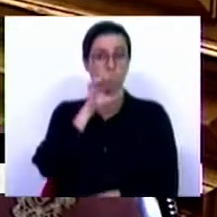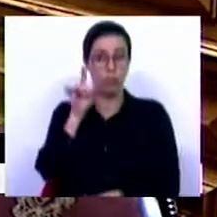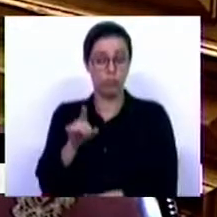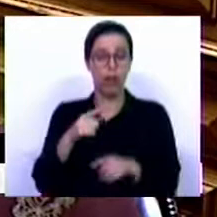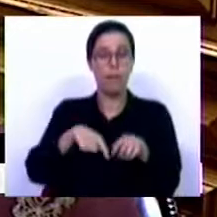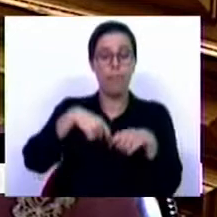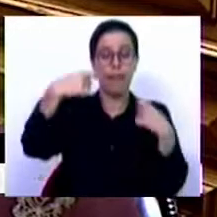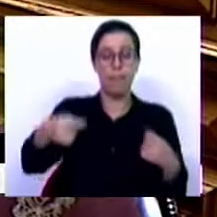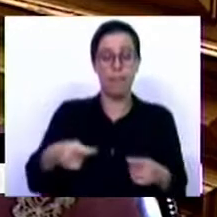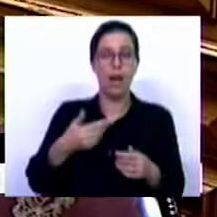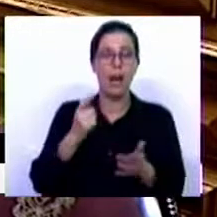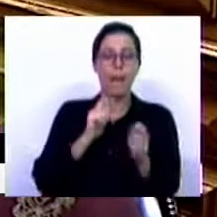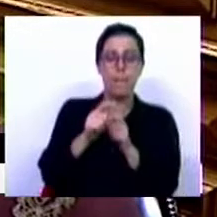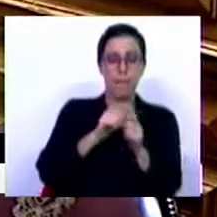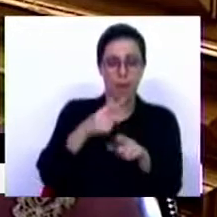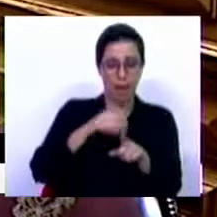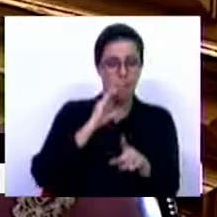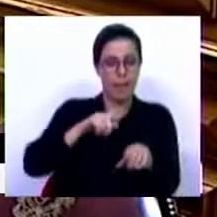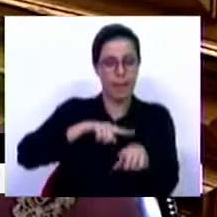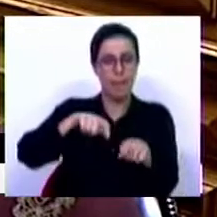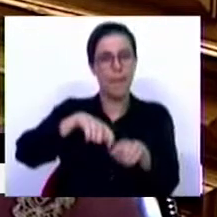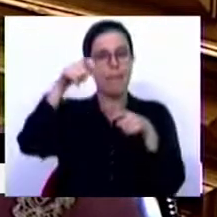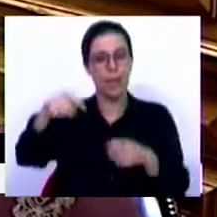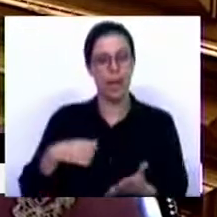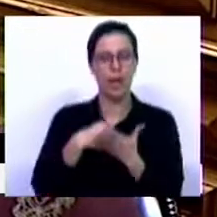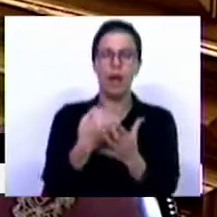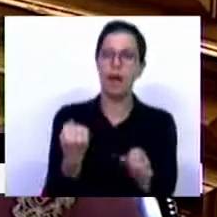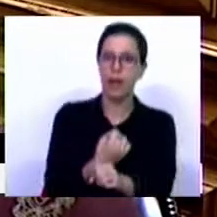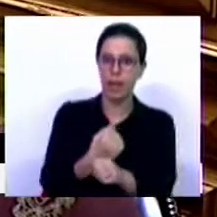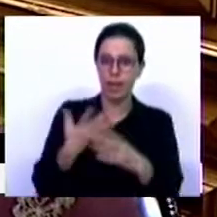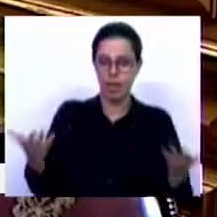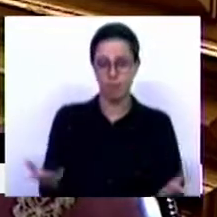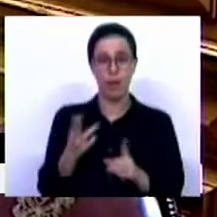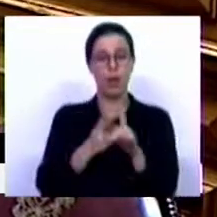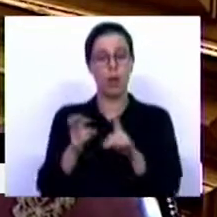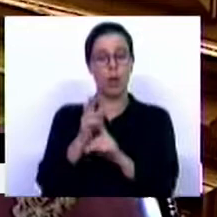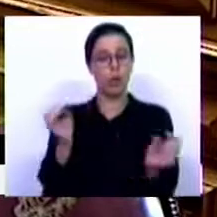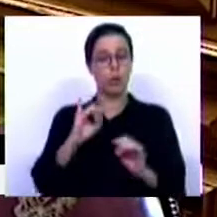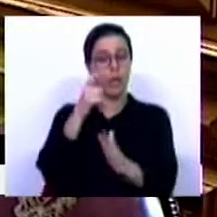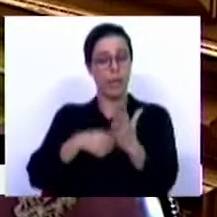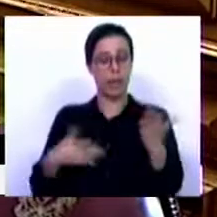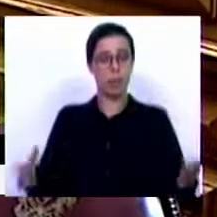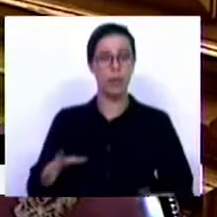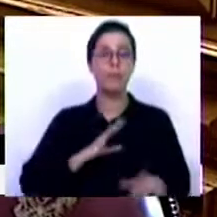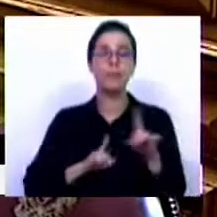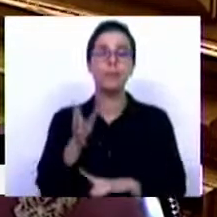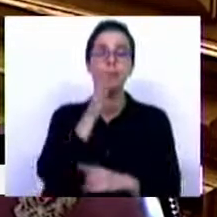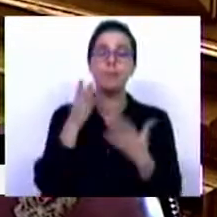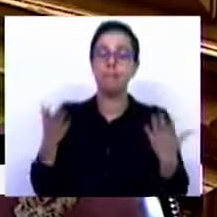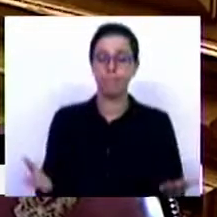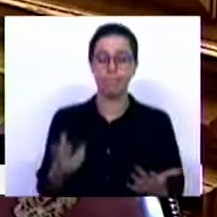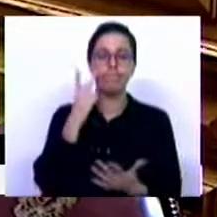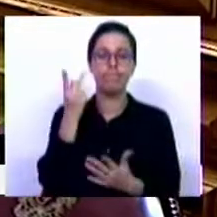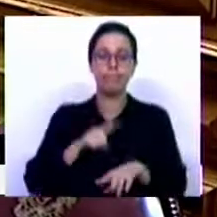quando prorroga as moratórias dos créditos bancários e as medidas de apoio ao emprego ou quando não aumenta os impostos. Senhoras e senhores deputados,